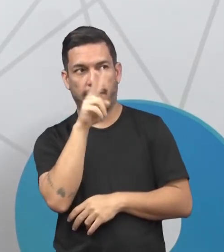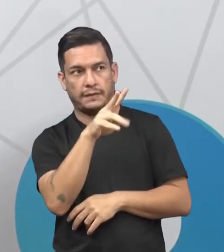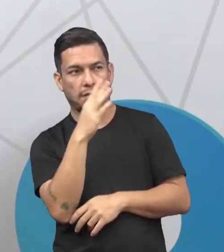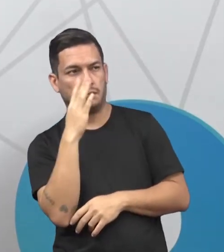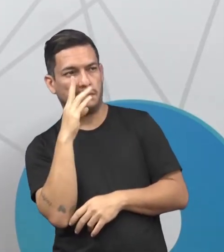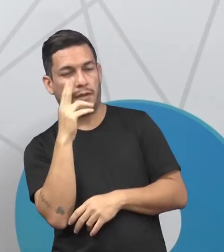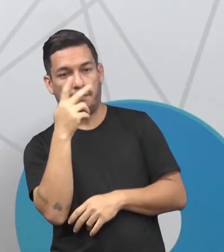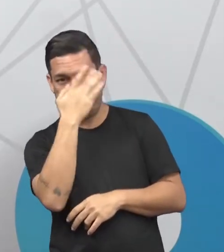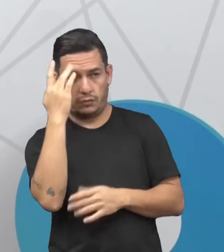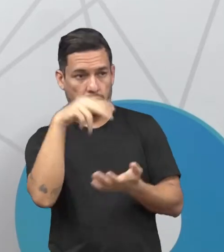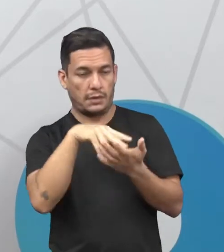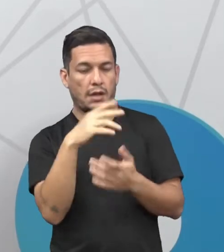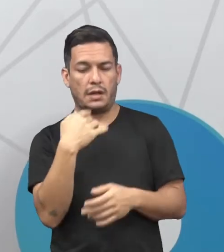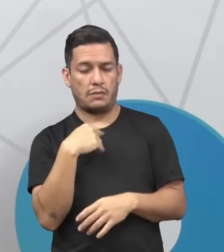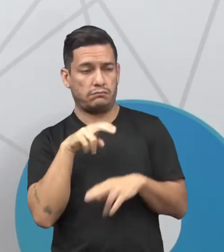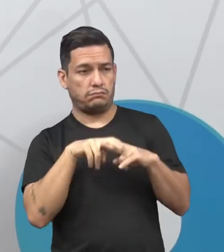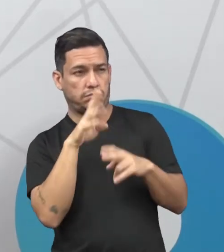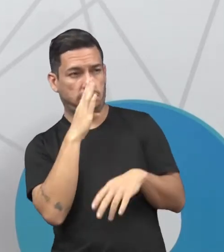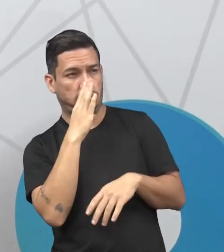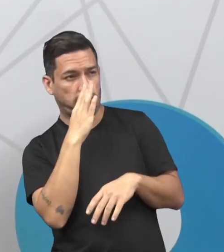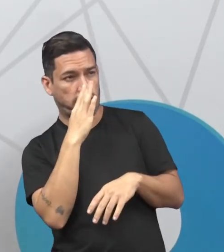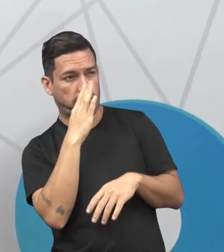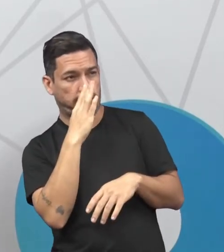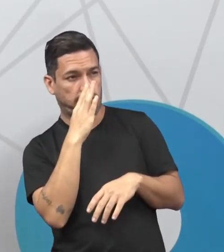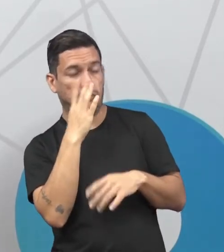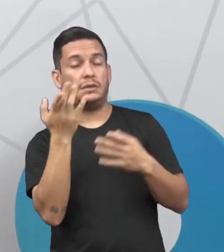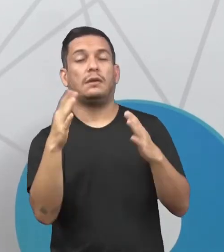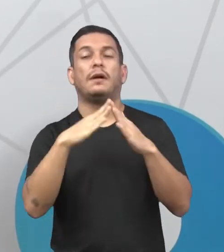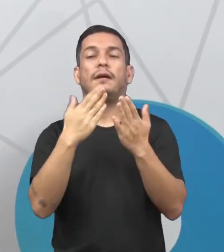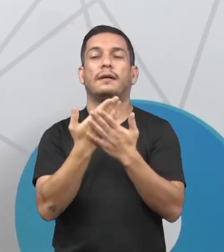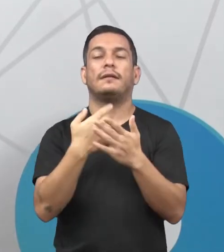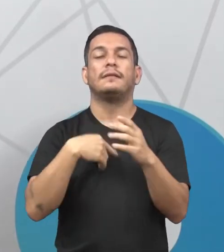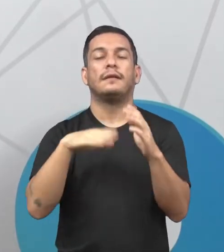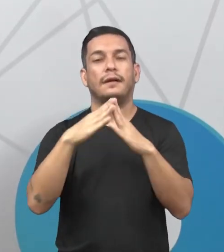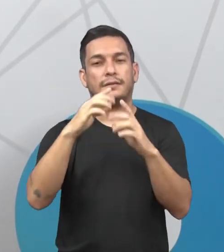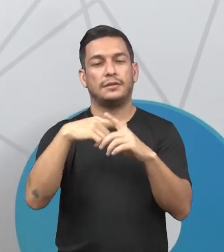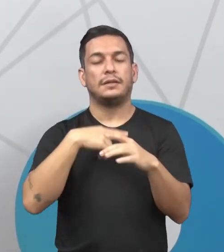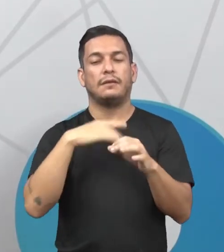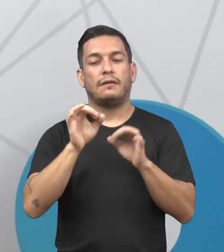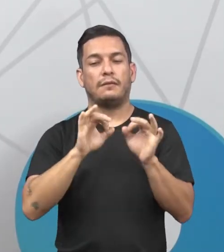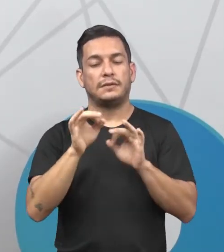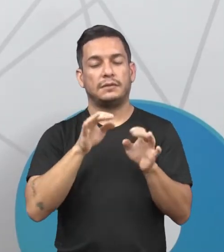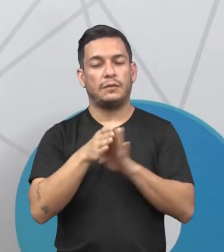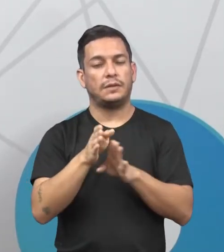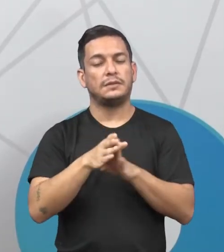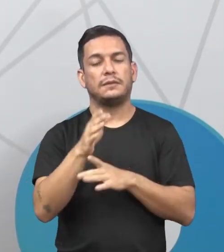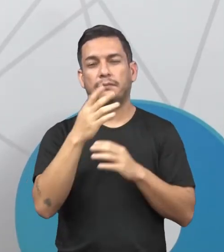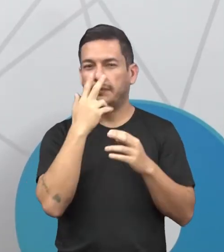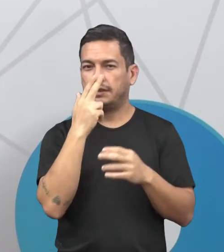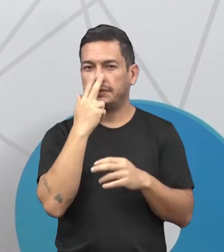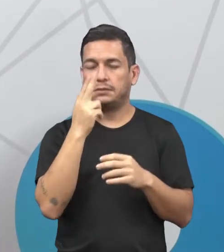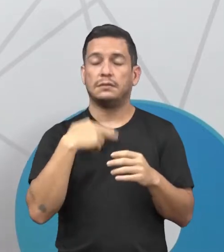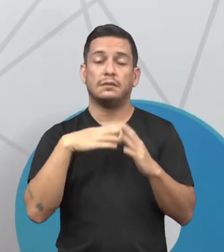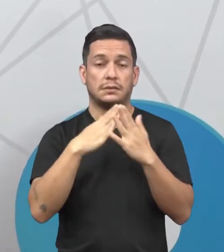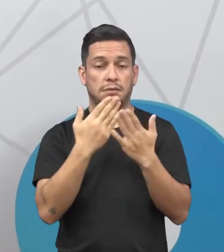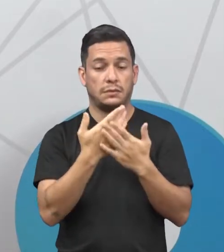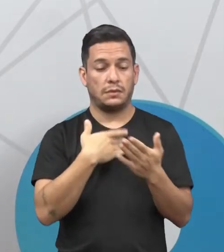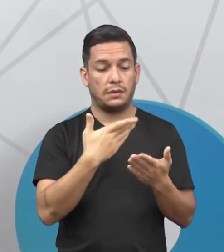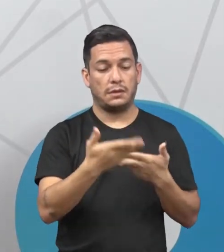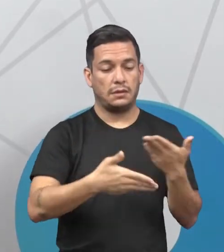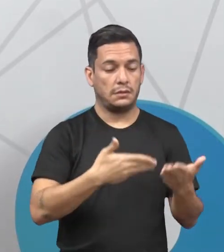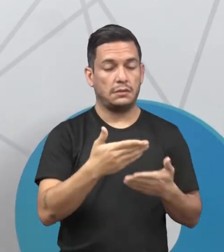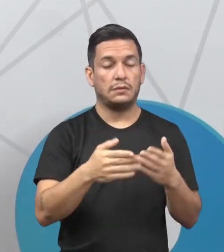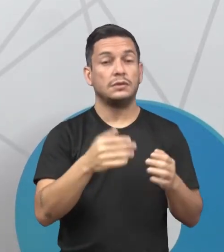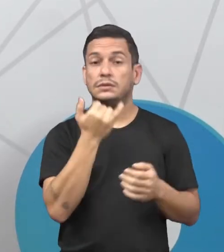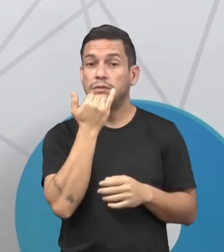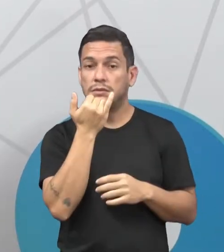ou seja, a igreja e a escola, elas têm uma formação muito parecida. No entanto, a escola é a transição entre a família,